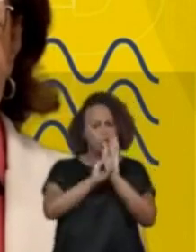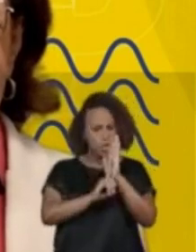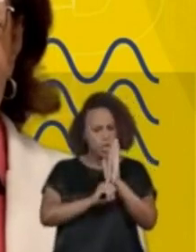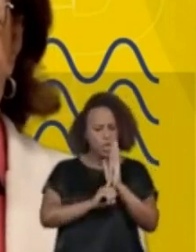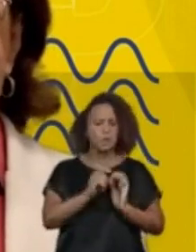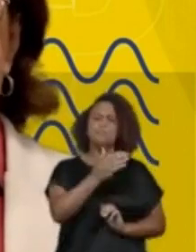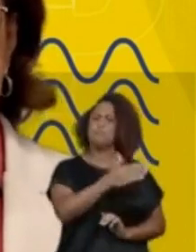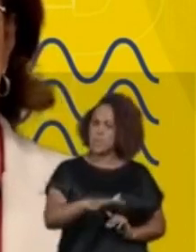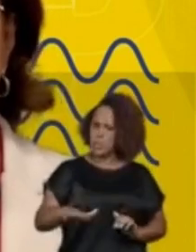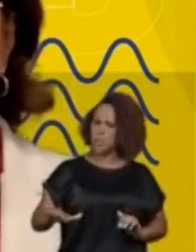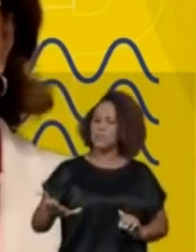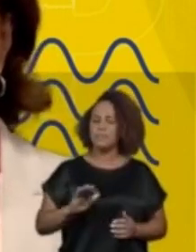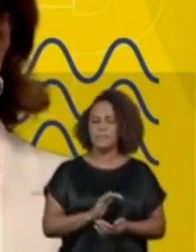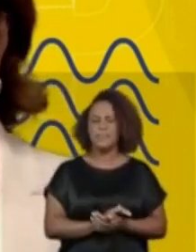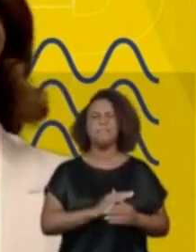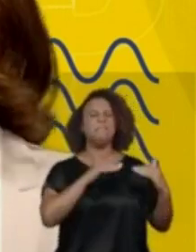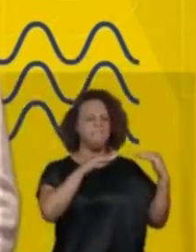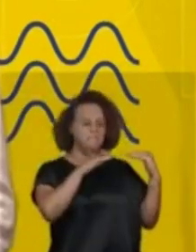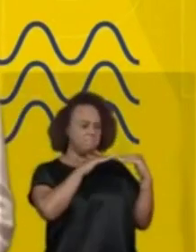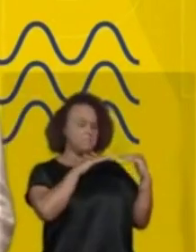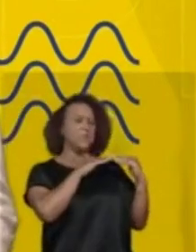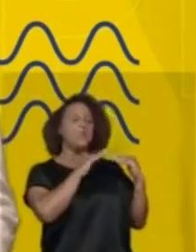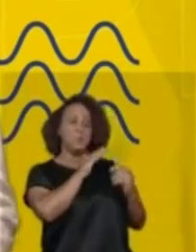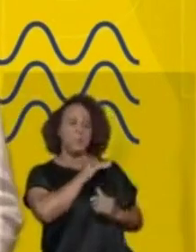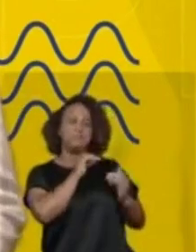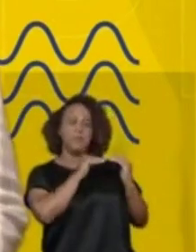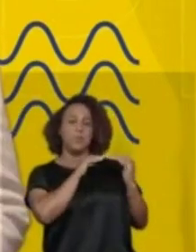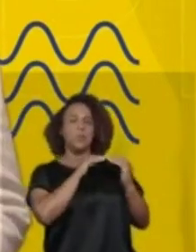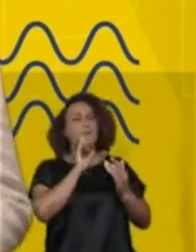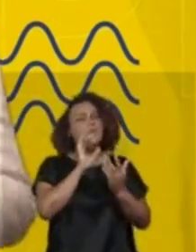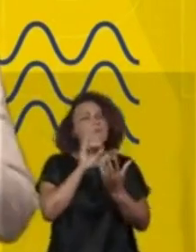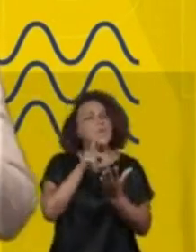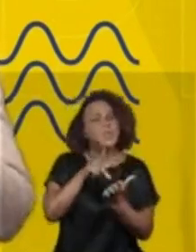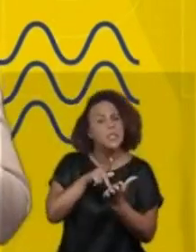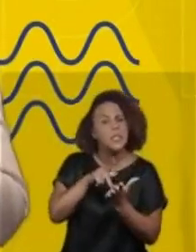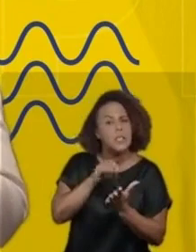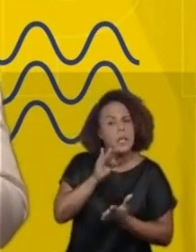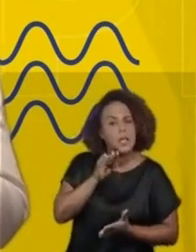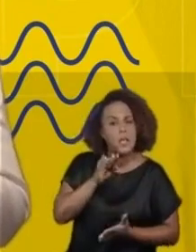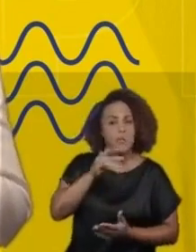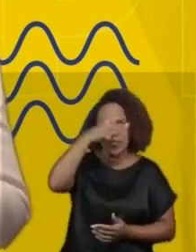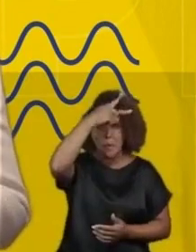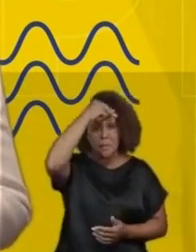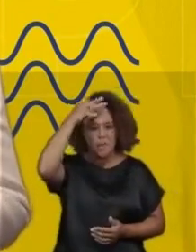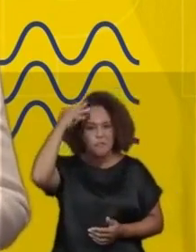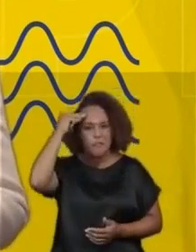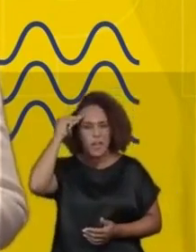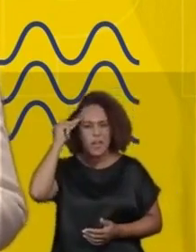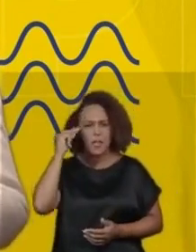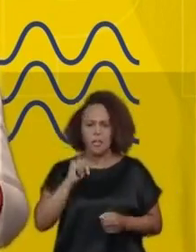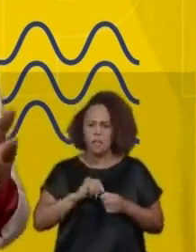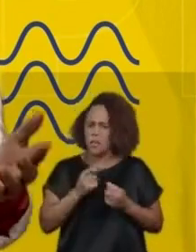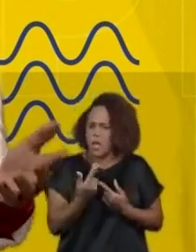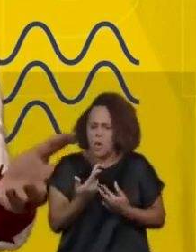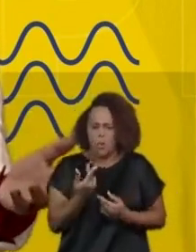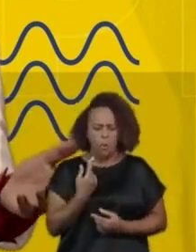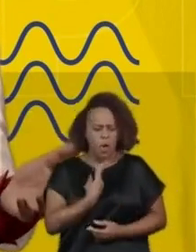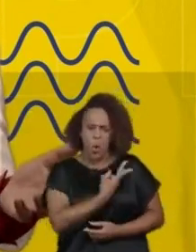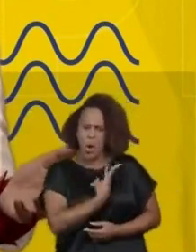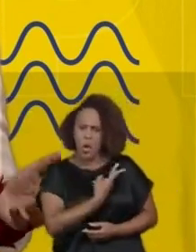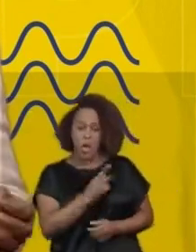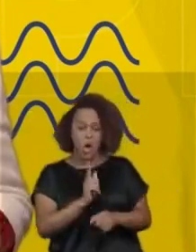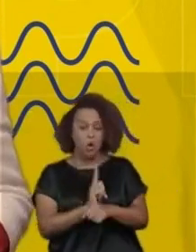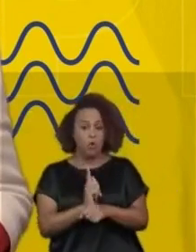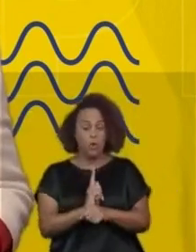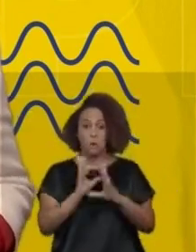tenham vez e voz em nossa cidade. É isso aí, Douglas. Tenho certeza que você, na prefeitura, vai fazer